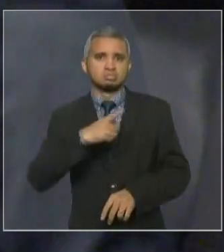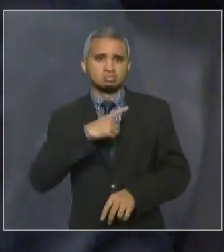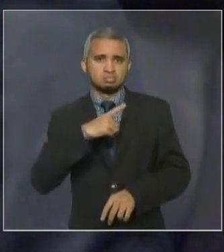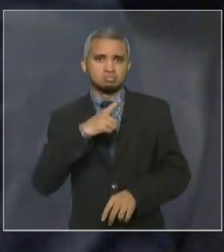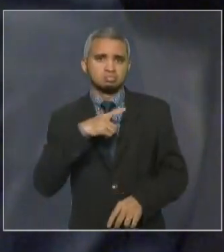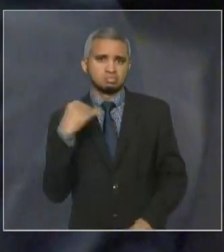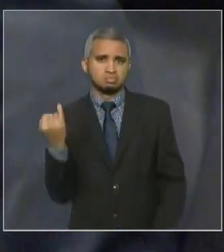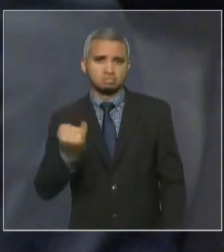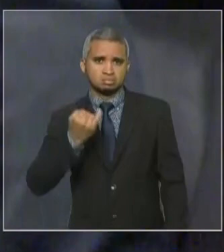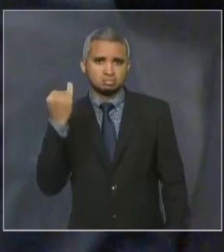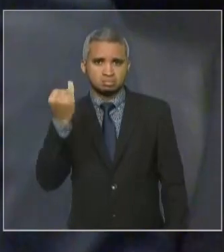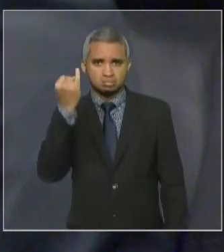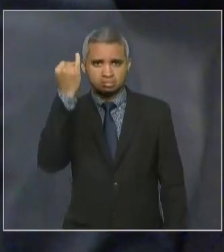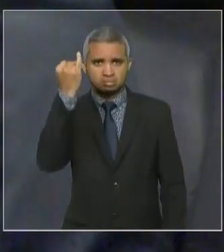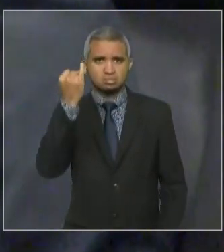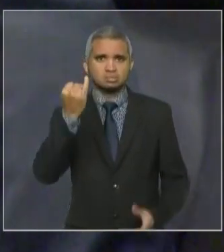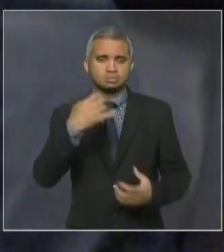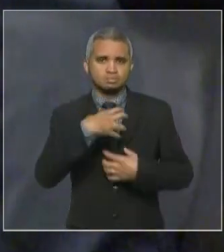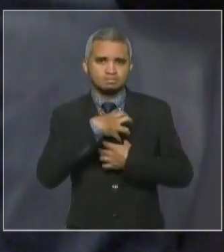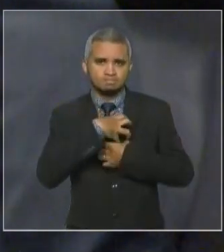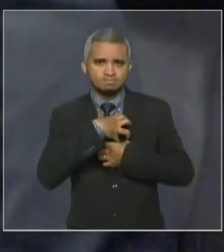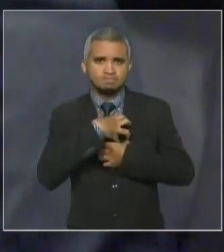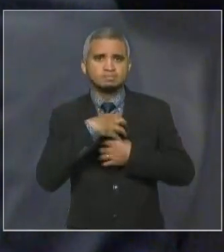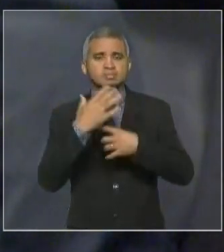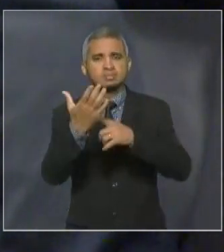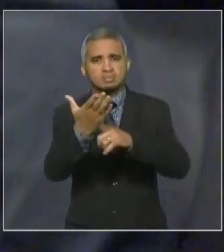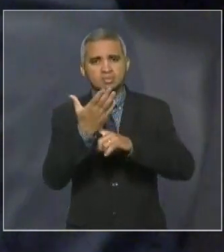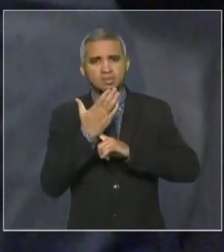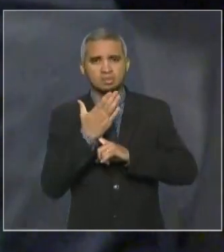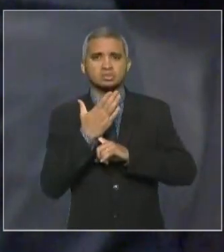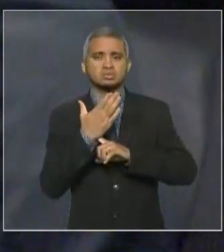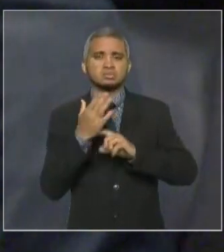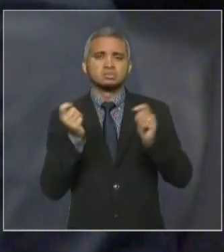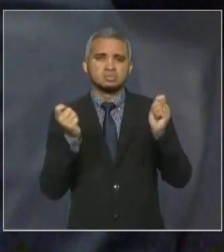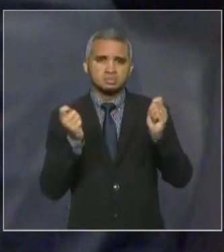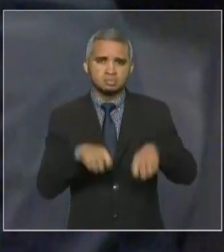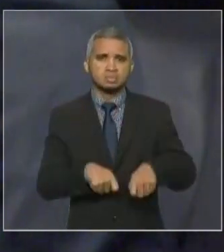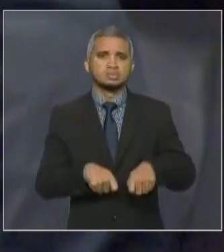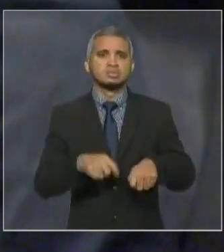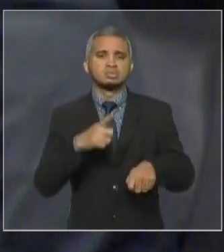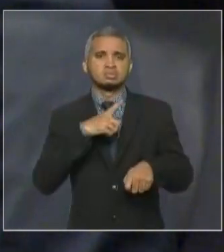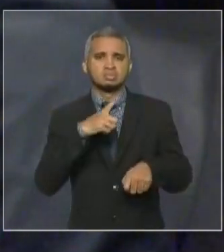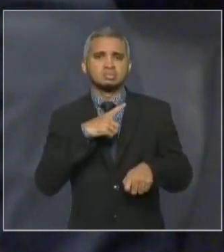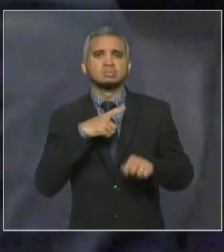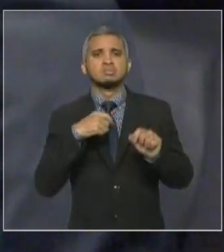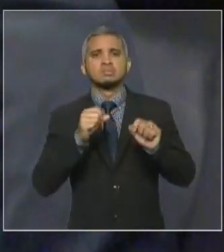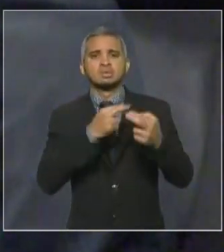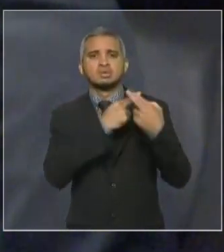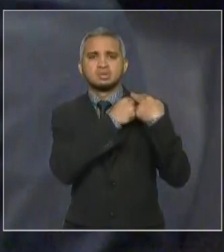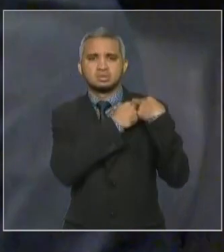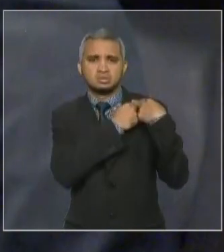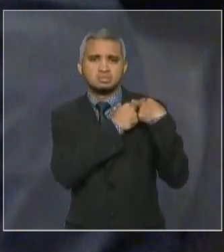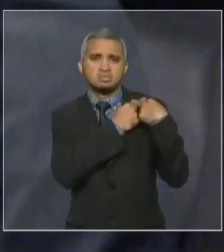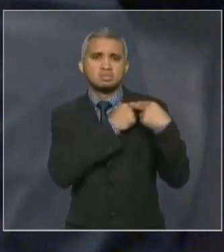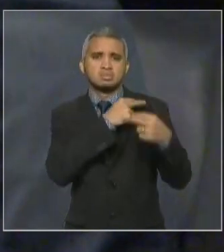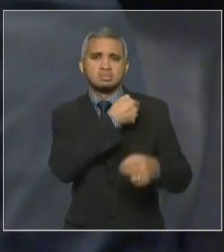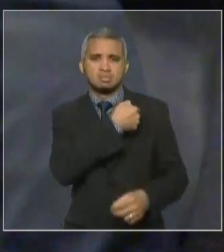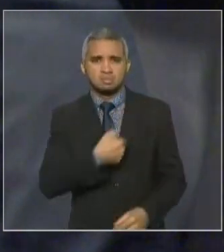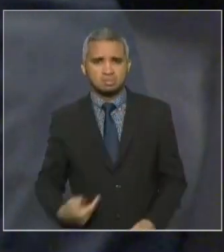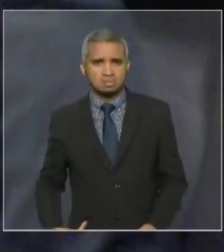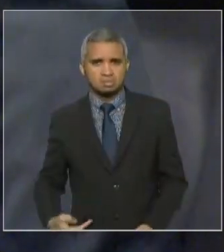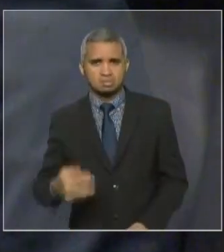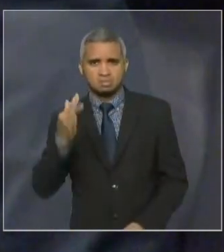já, mais uma vez, humildemente, peço a sua ajuda para que a gente possa exercer também essa função que nos foi confiada pelo governador,